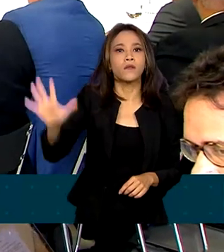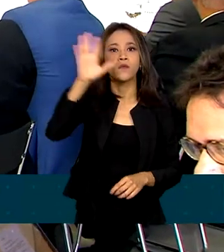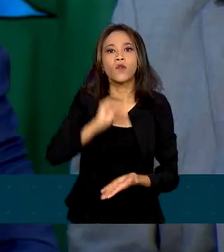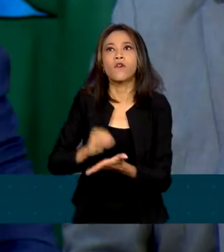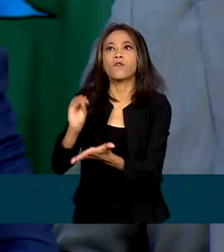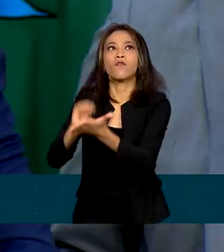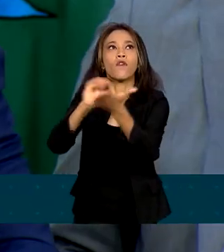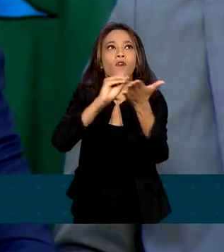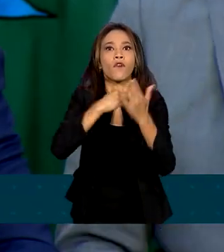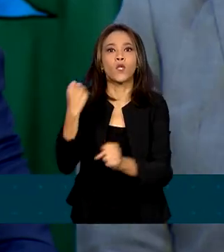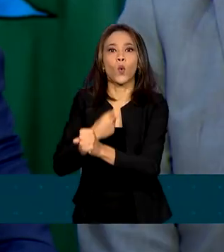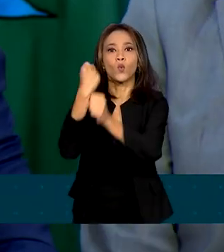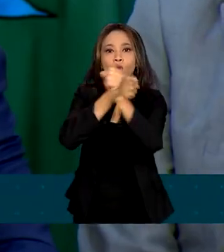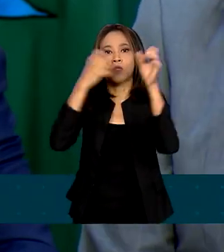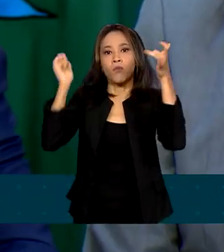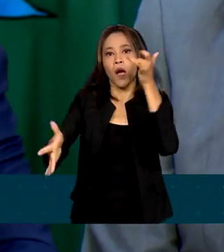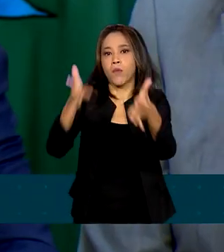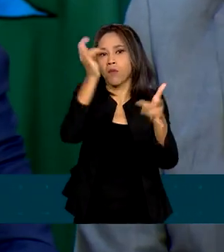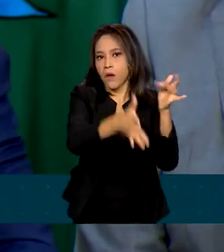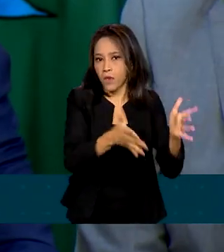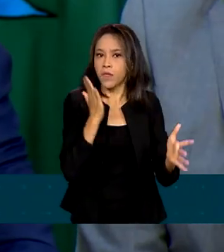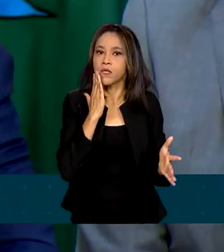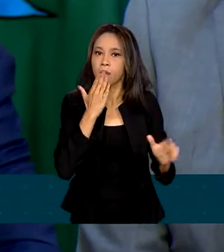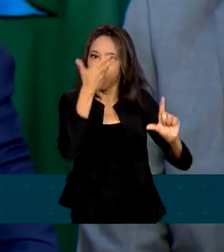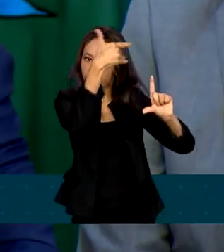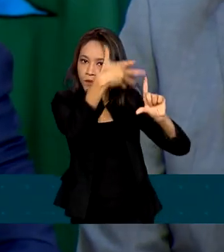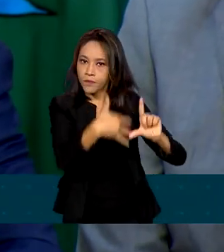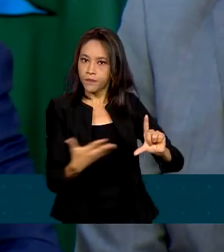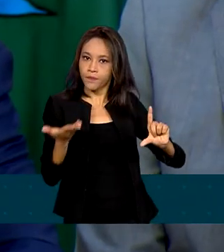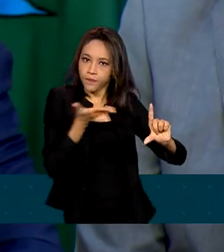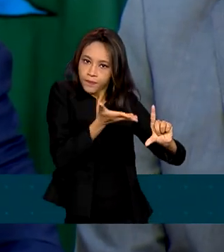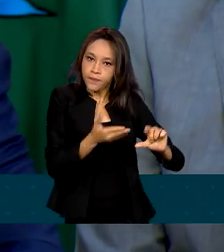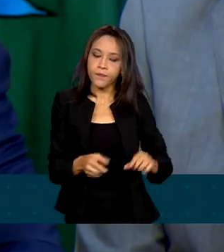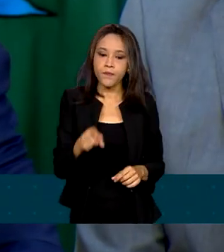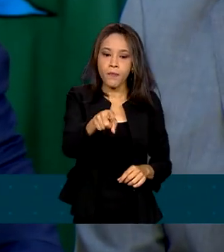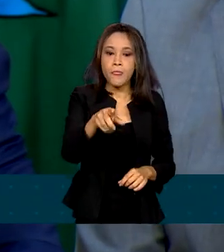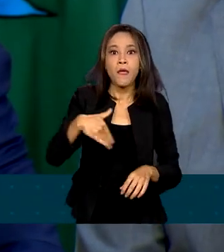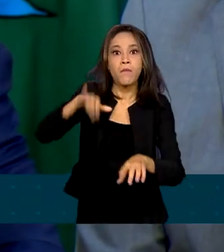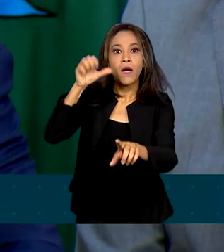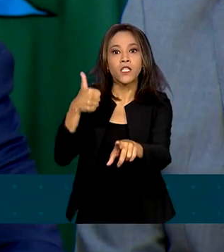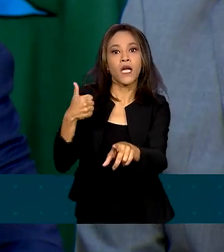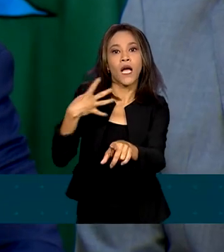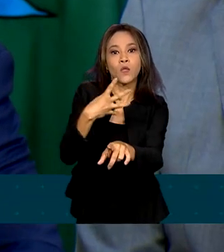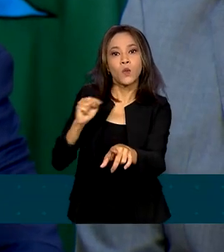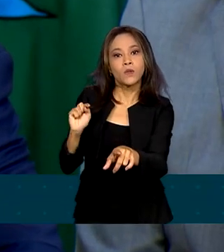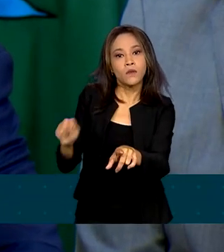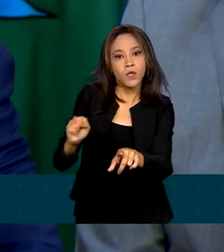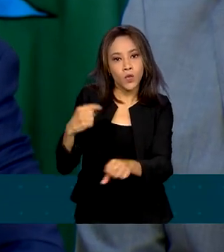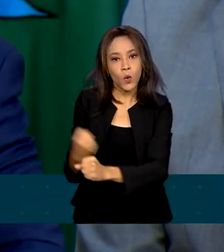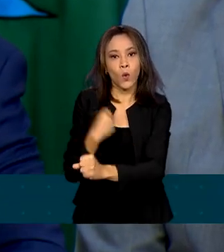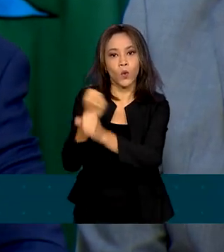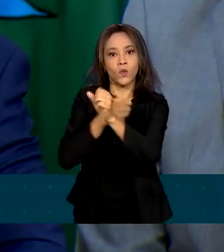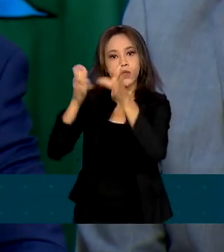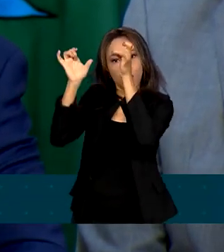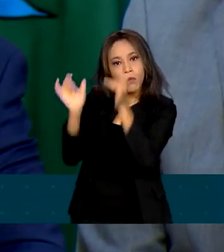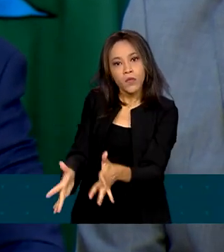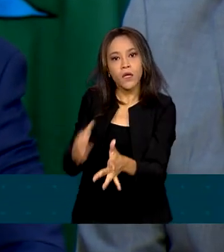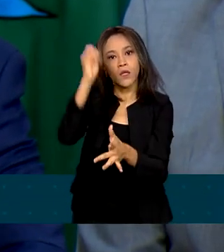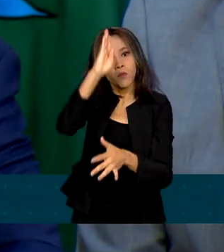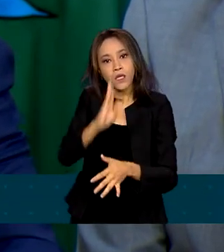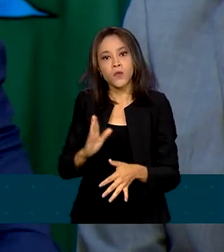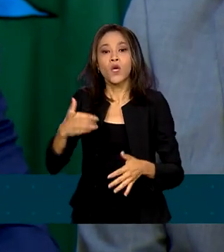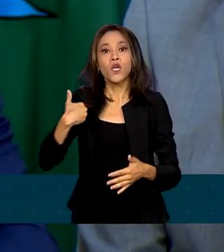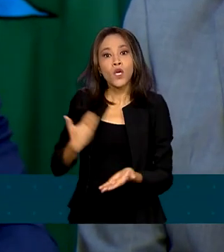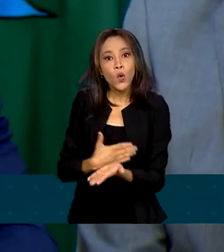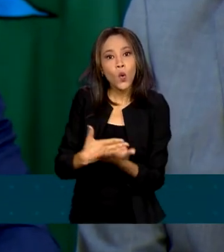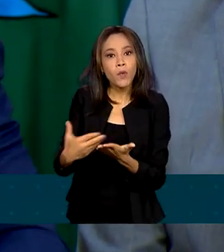falta. Nós temos, só para vocês terem ideia, mais de 14 mil obras paralisadas nesse país. Obras que começaram no